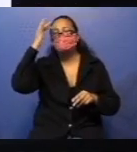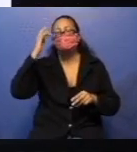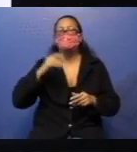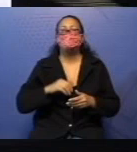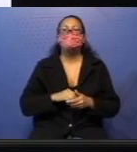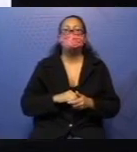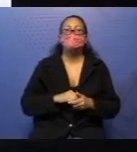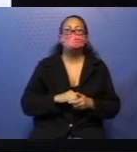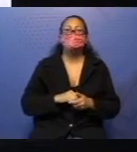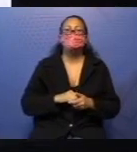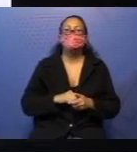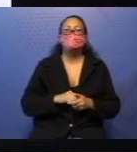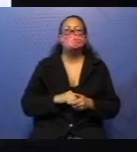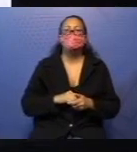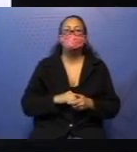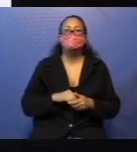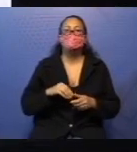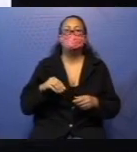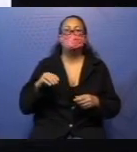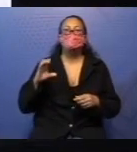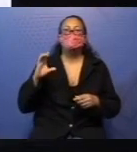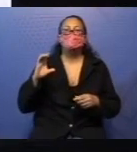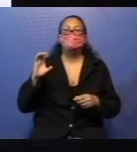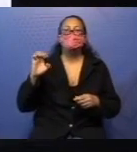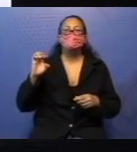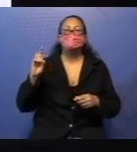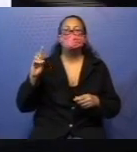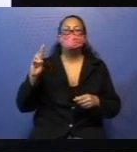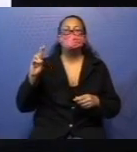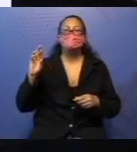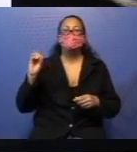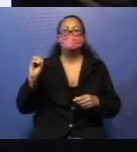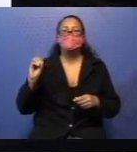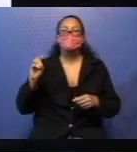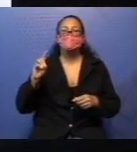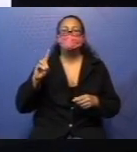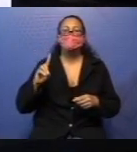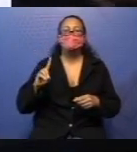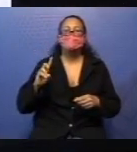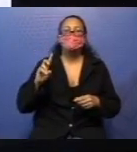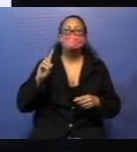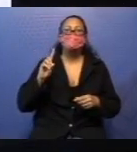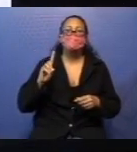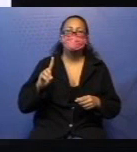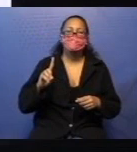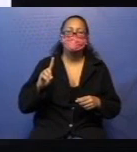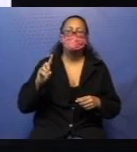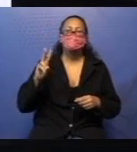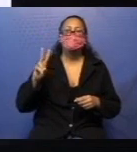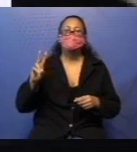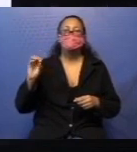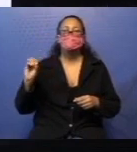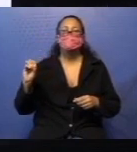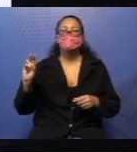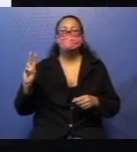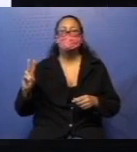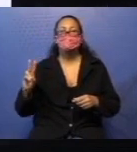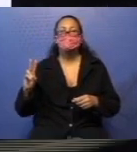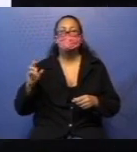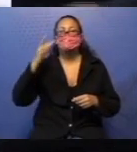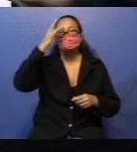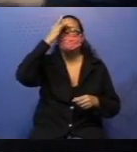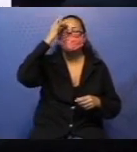Cedro do Abaeté, 1.212. Então, tem os habitantes das duas cidades.